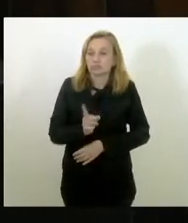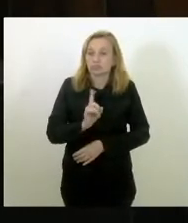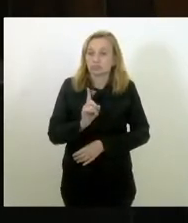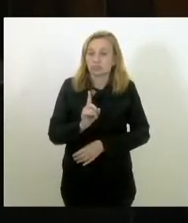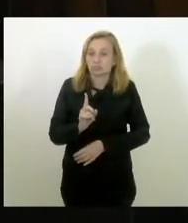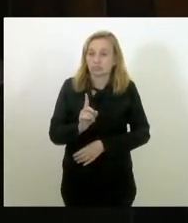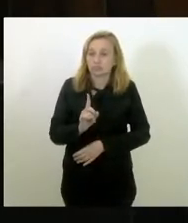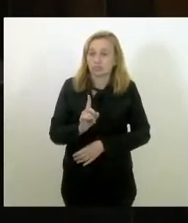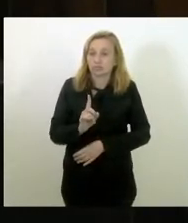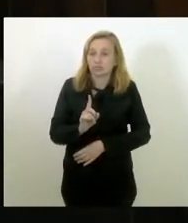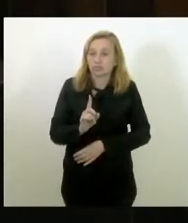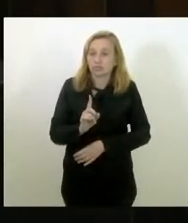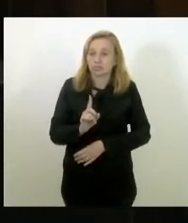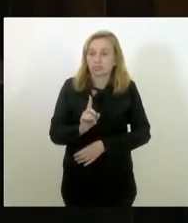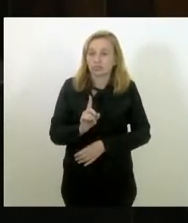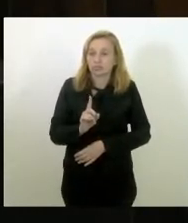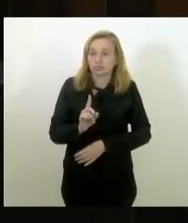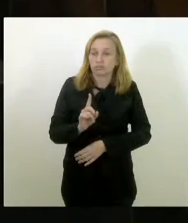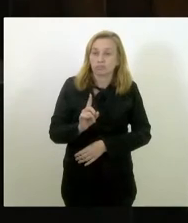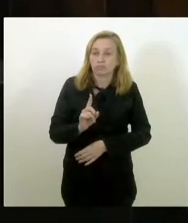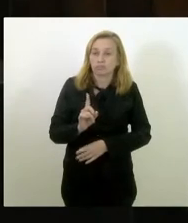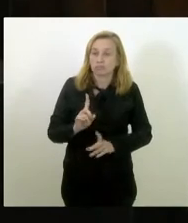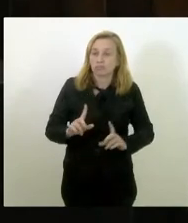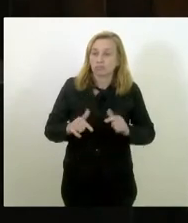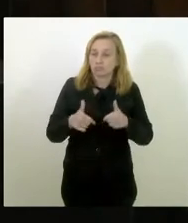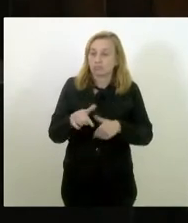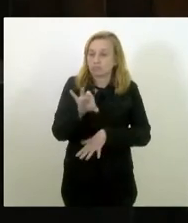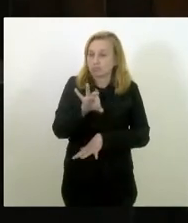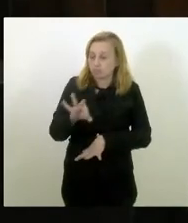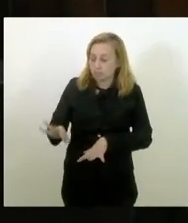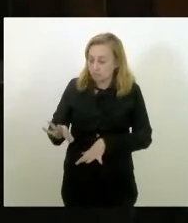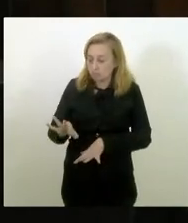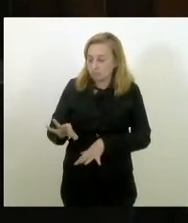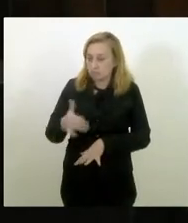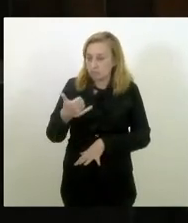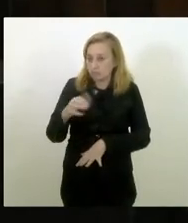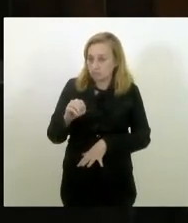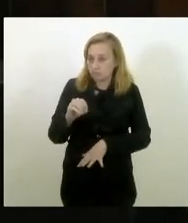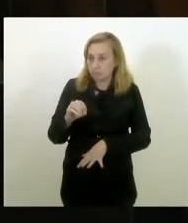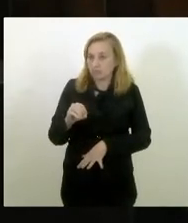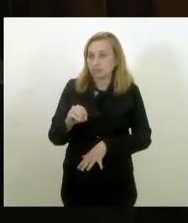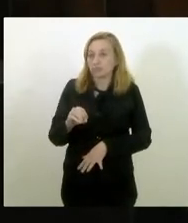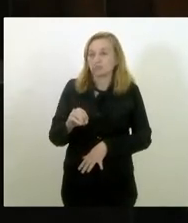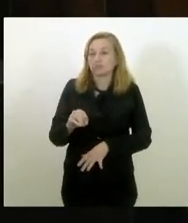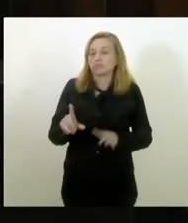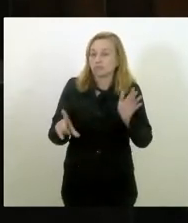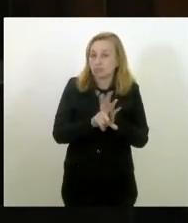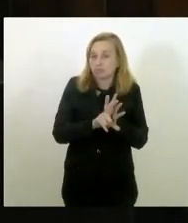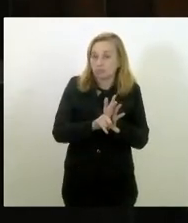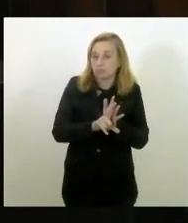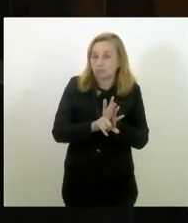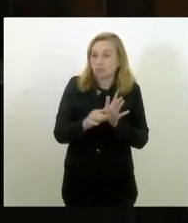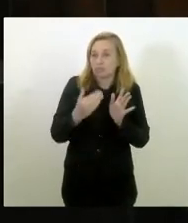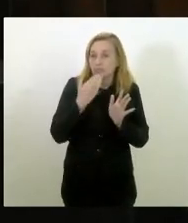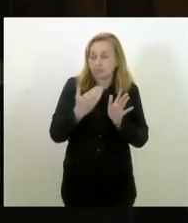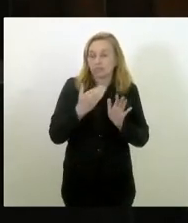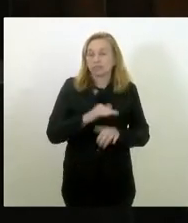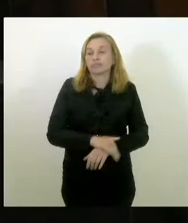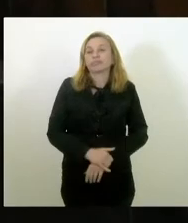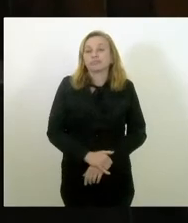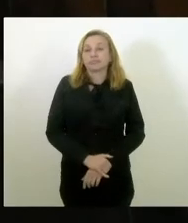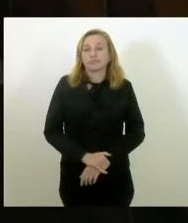suficiente, aplicado pelo menos cerca de 10% do que preconiza a lei, deputado Luiz Paulo,